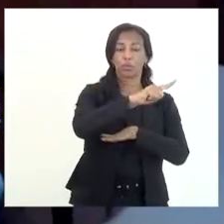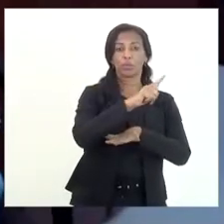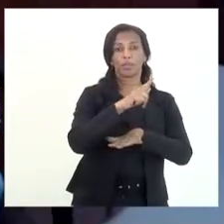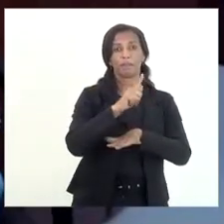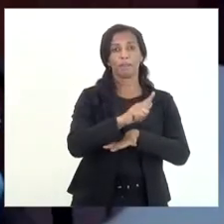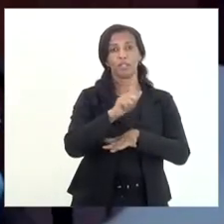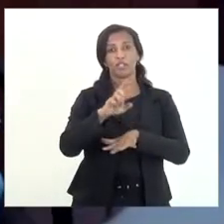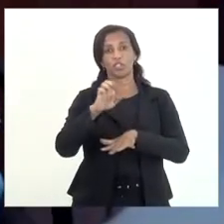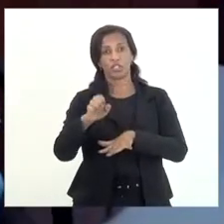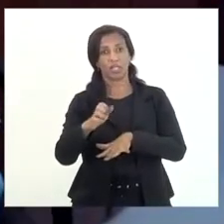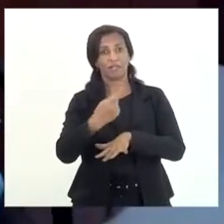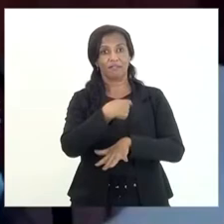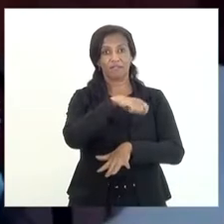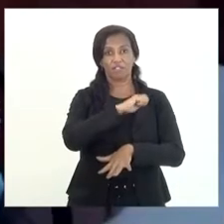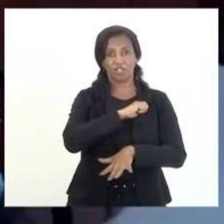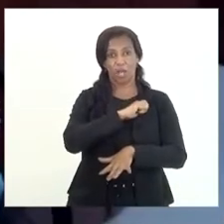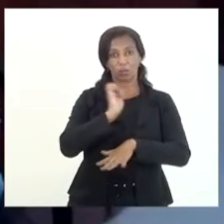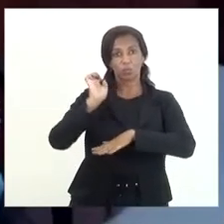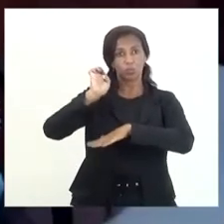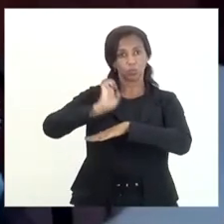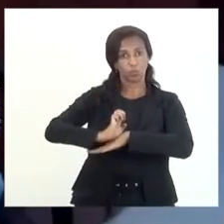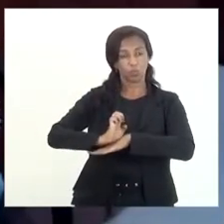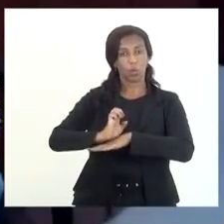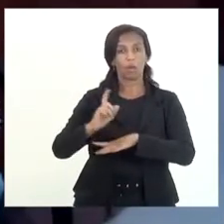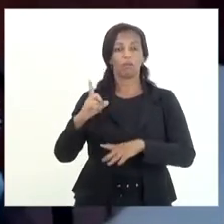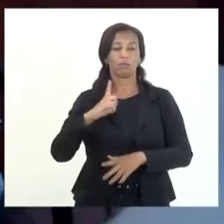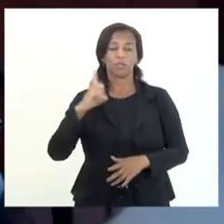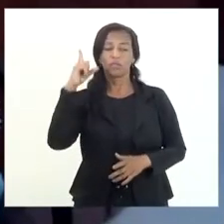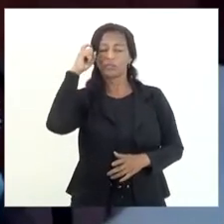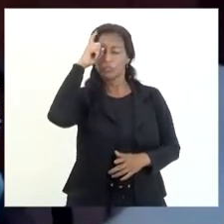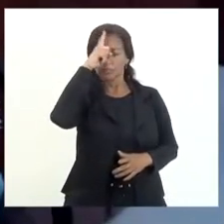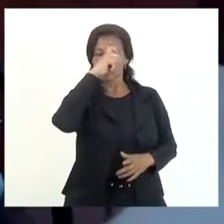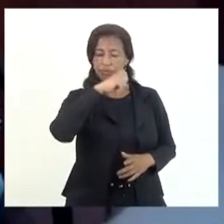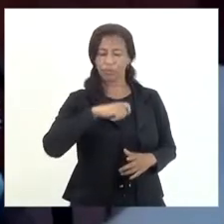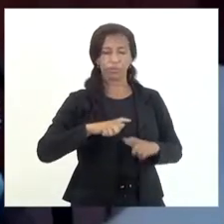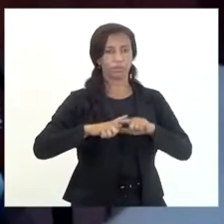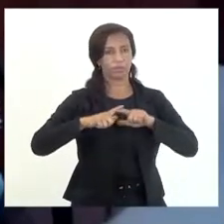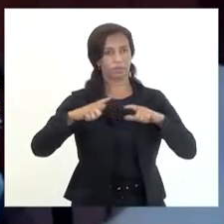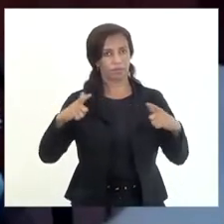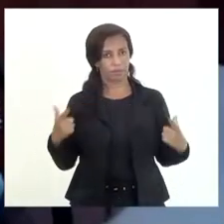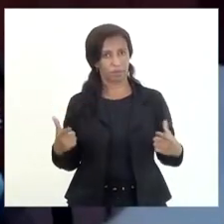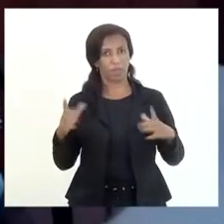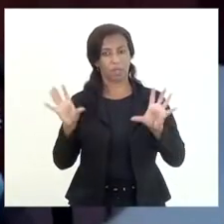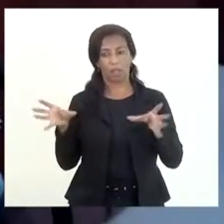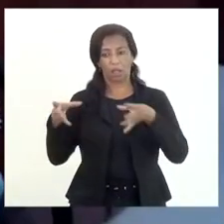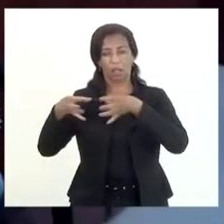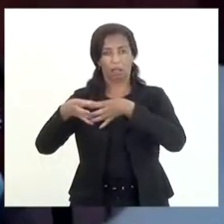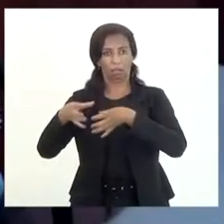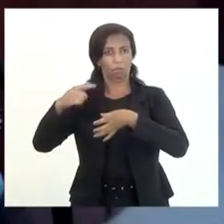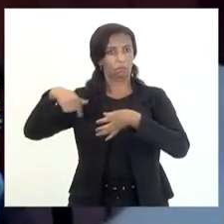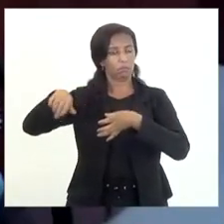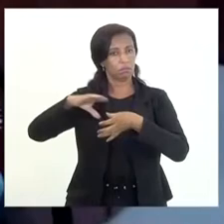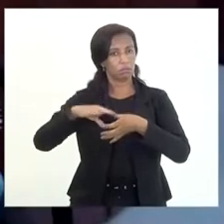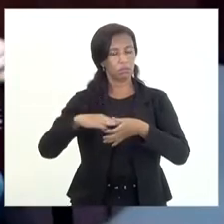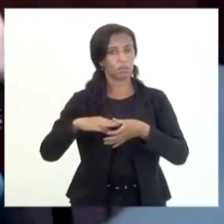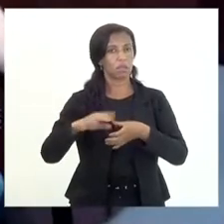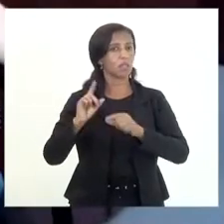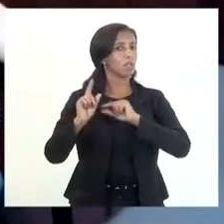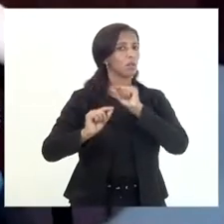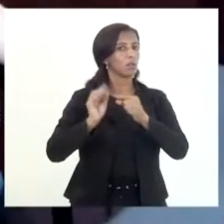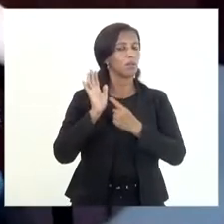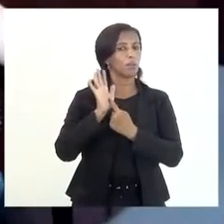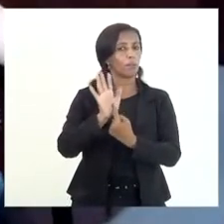Fiscais e Estaduais ainda tem uma dificuldade muito grande nessa classificação e o que